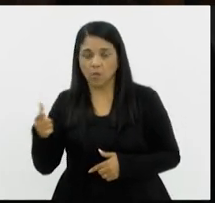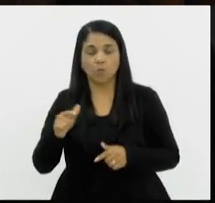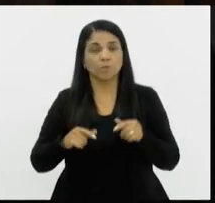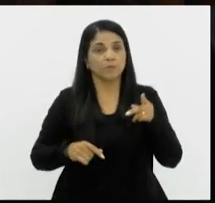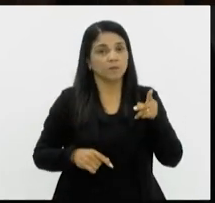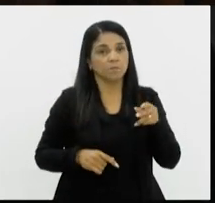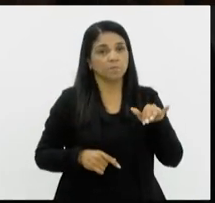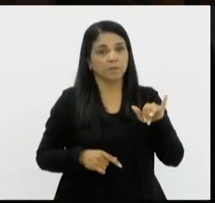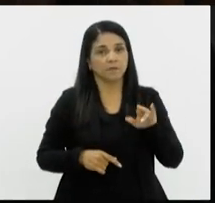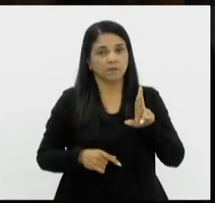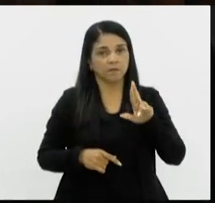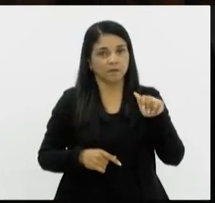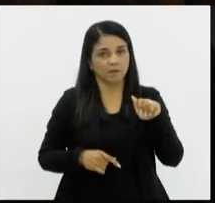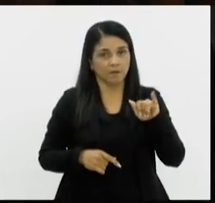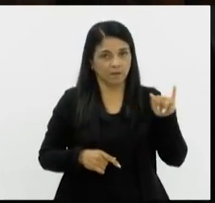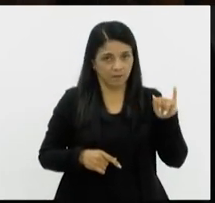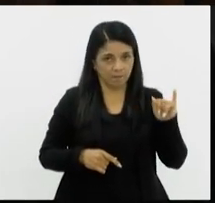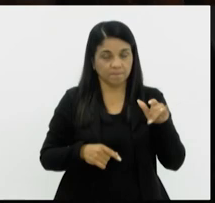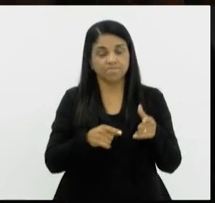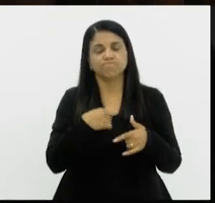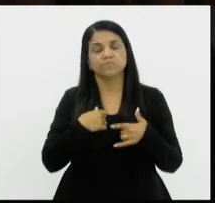Outro assunto, senhor presidente.